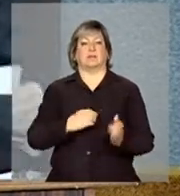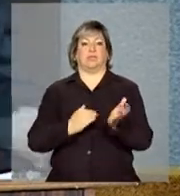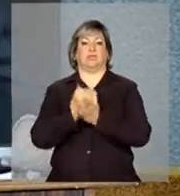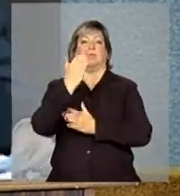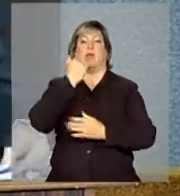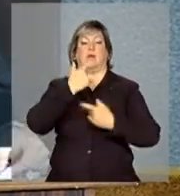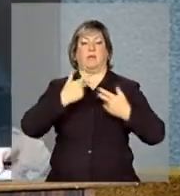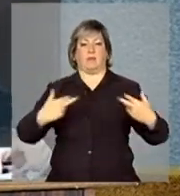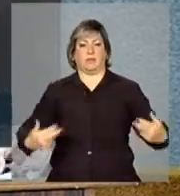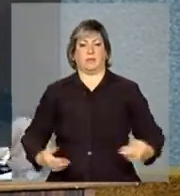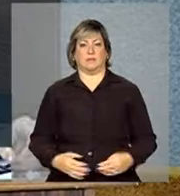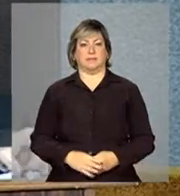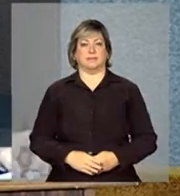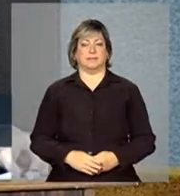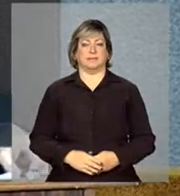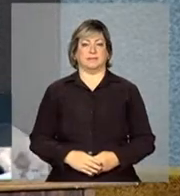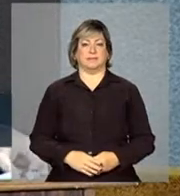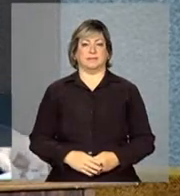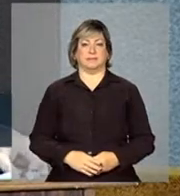alimentos.